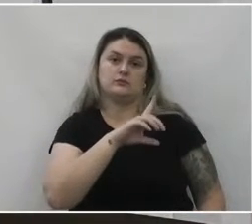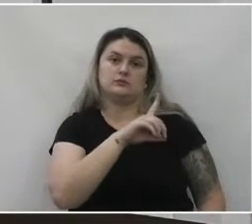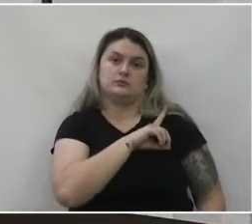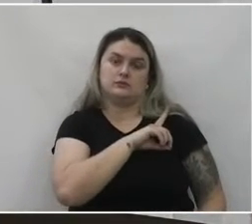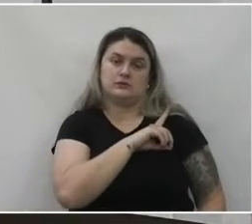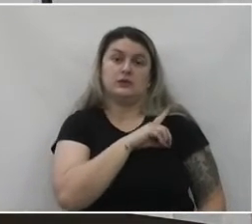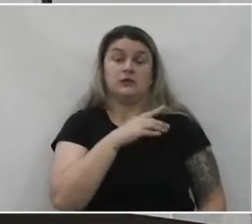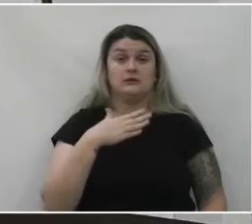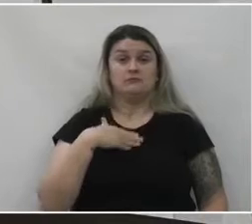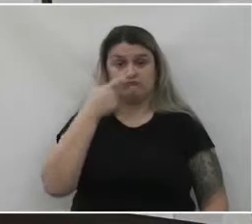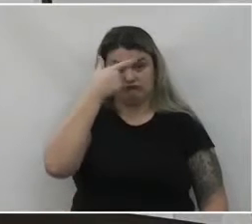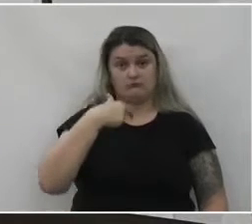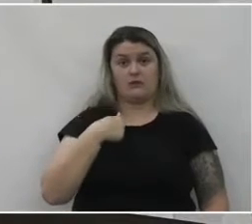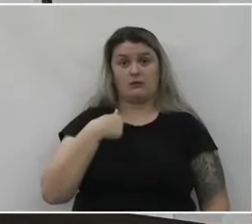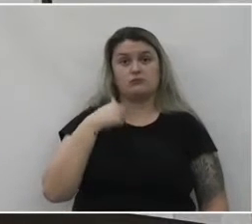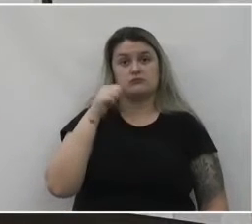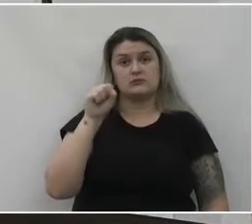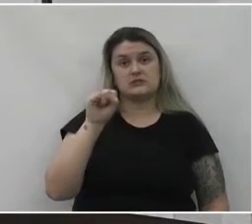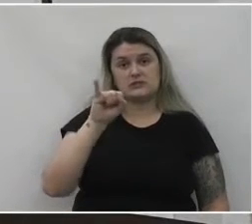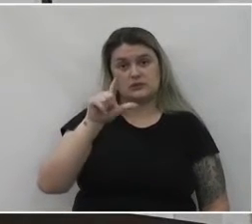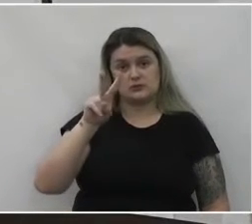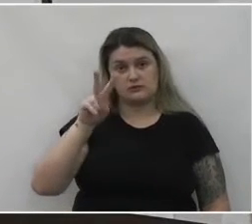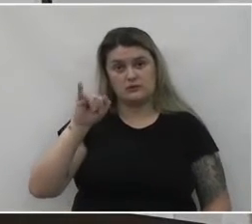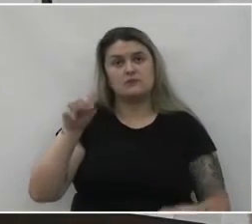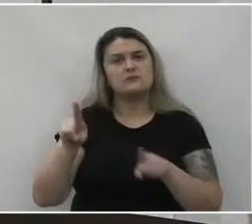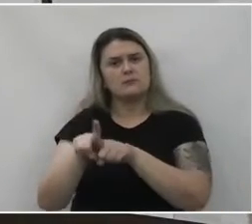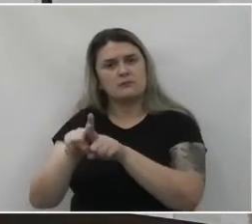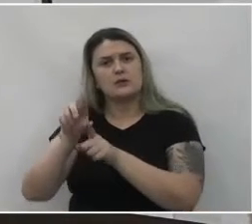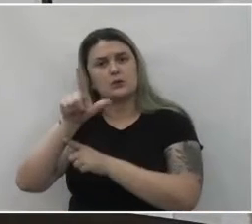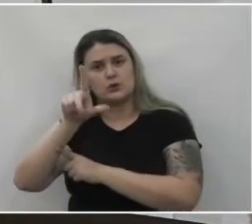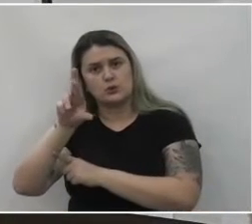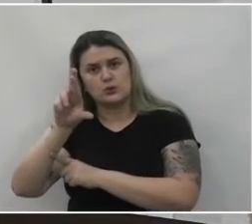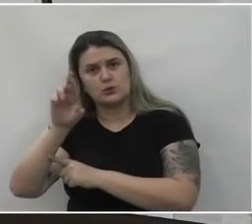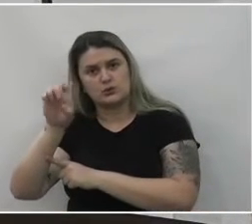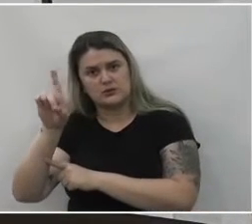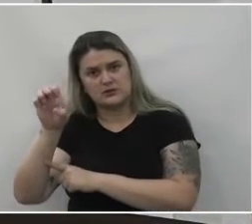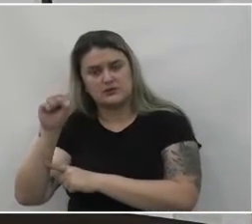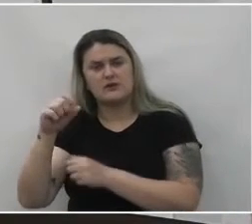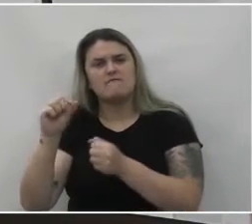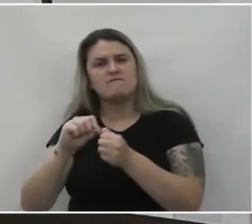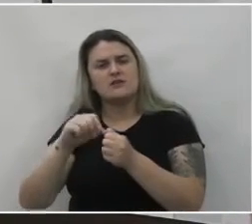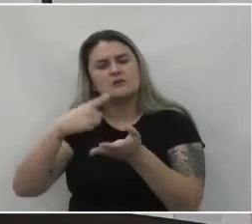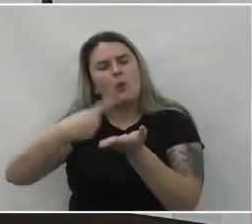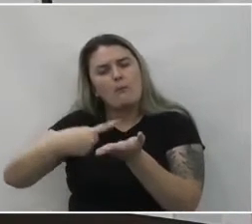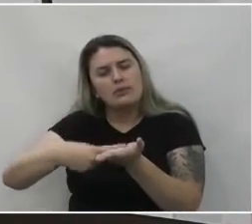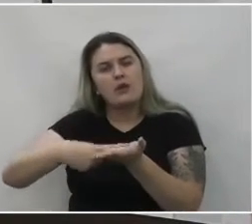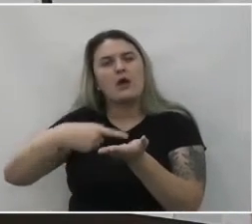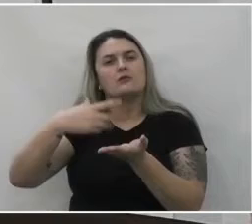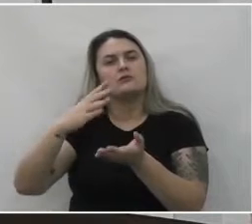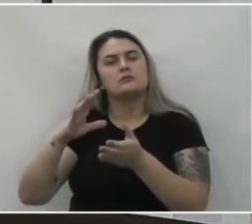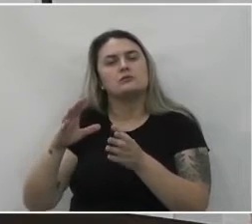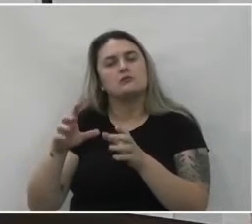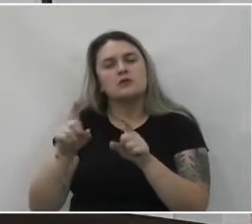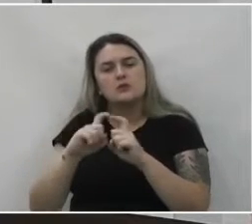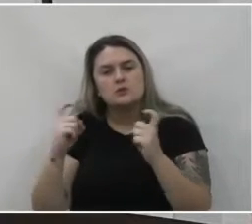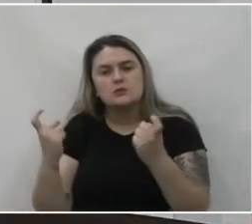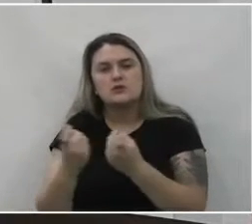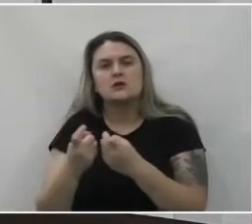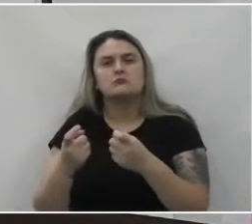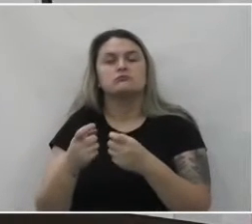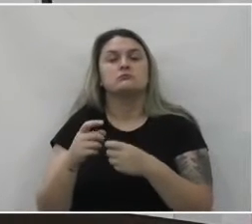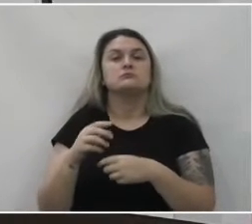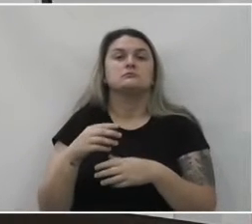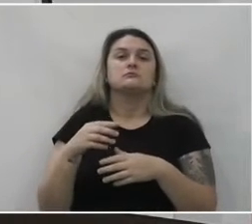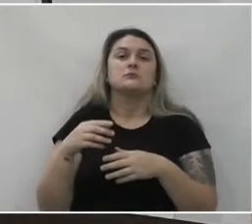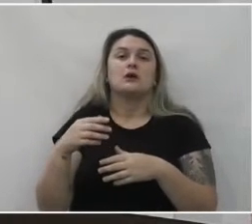mim, pelas mães Lourdes, e, sendo assim, agendaram data local da Assembleia, onde